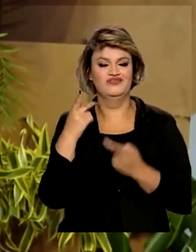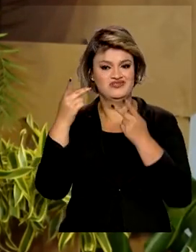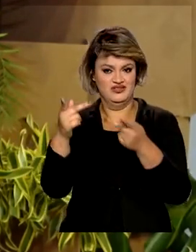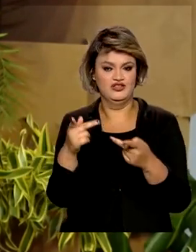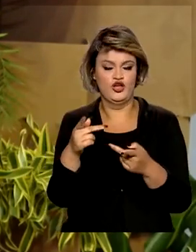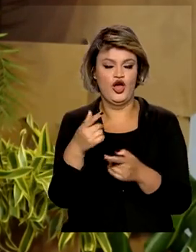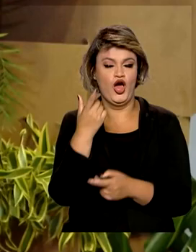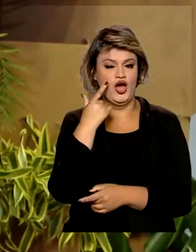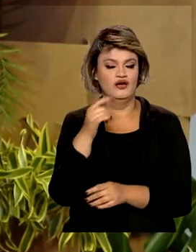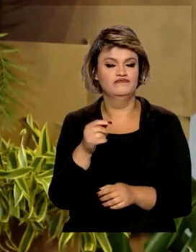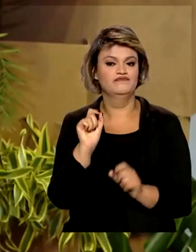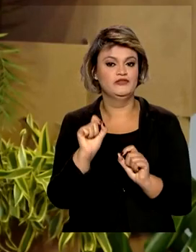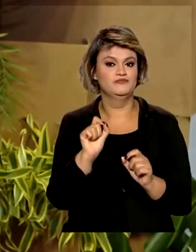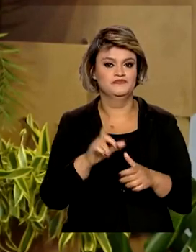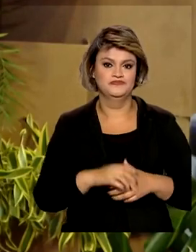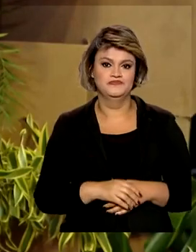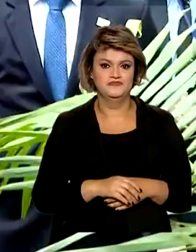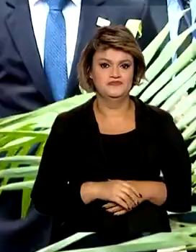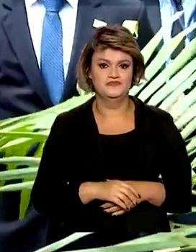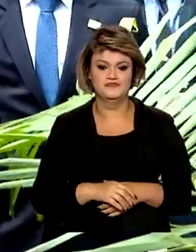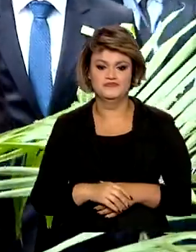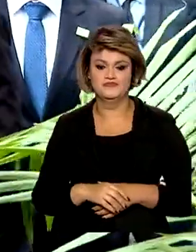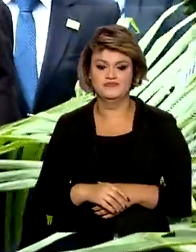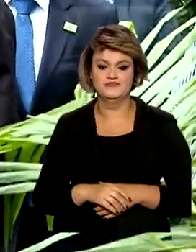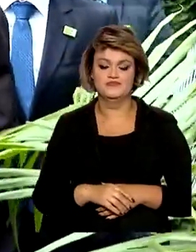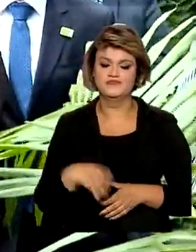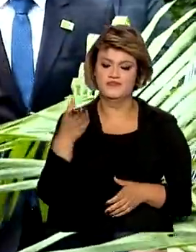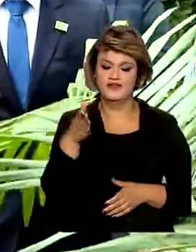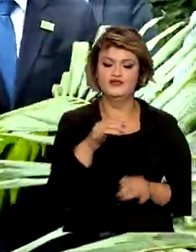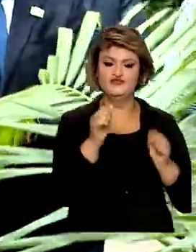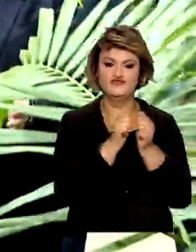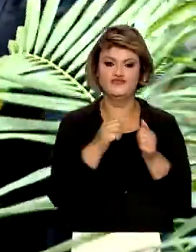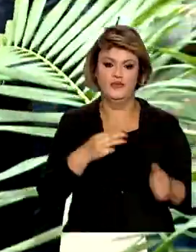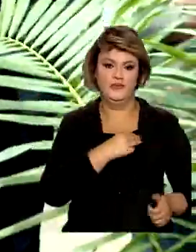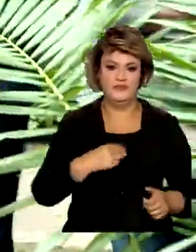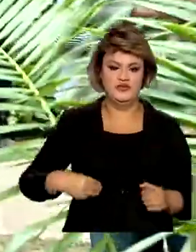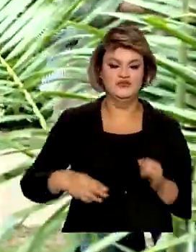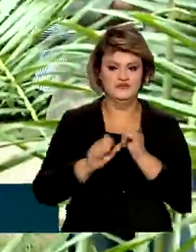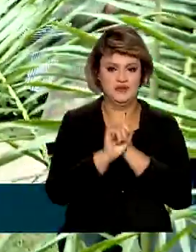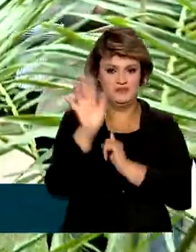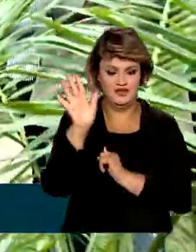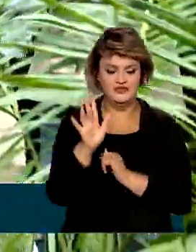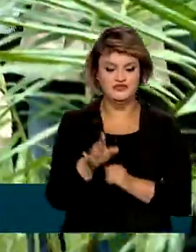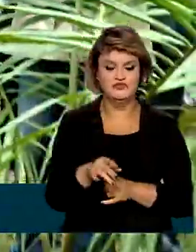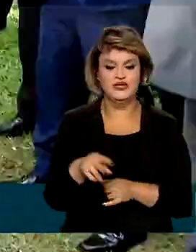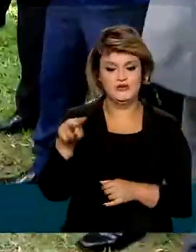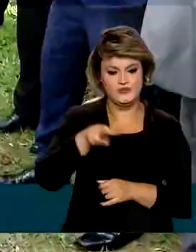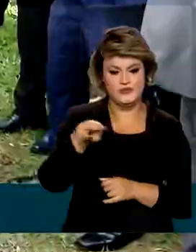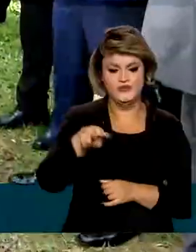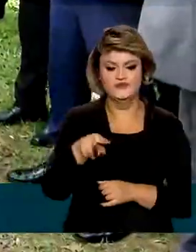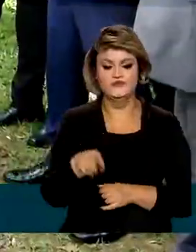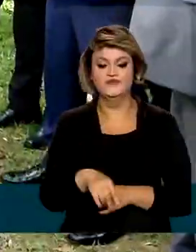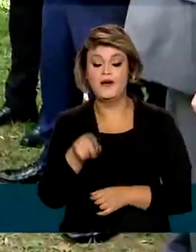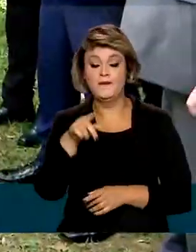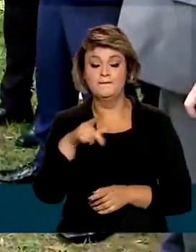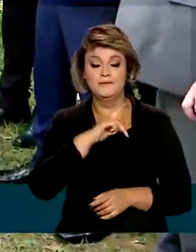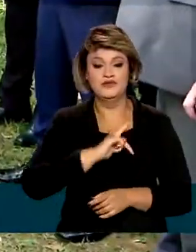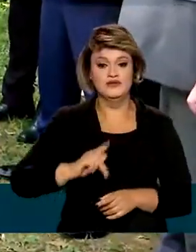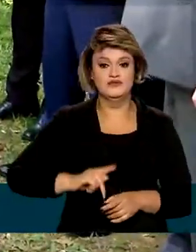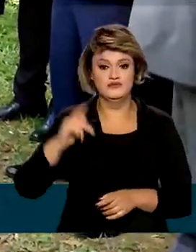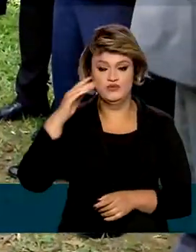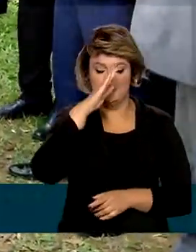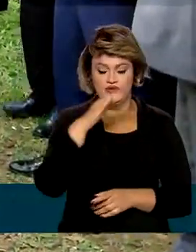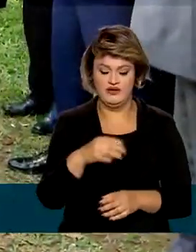dele, vamos conferir na reportagem. Acompanhado do ministro do Meio Ambiente, Joaquim Leite, o presidente Bolsonaro